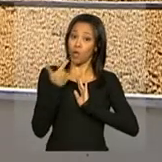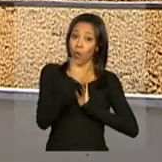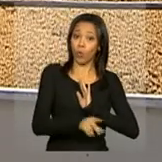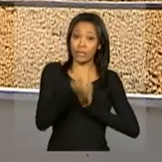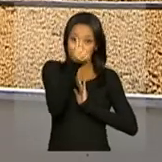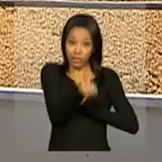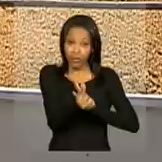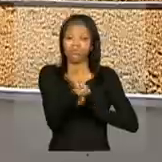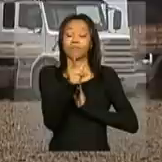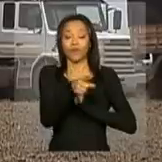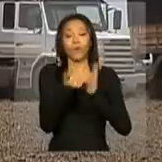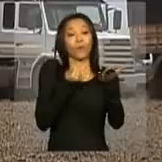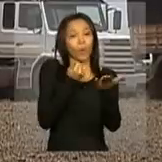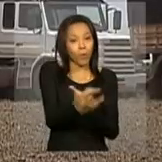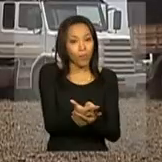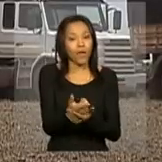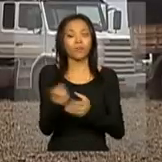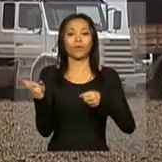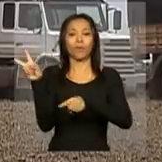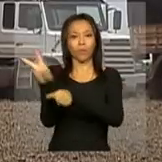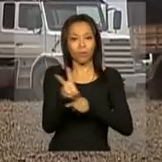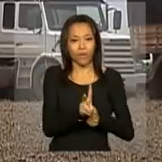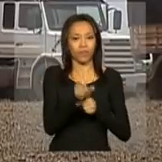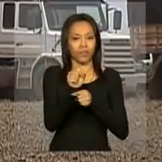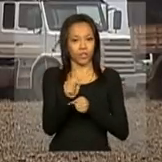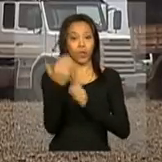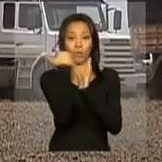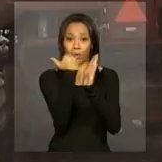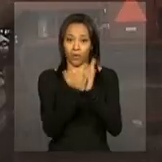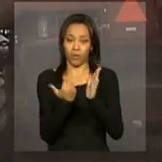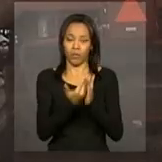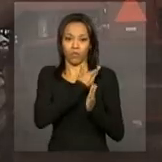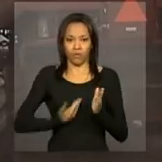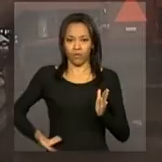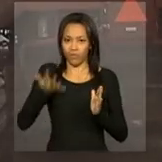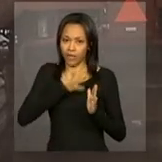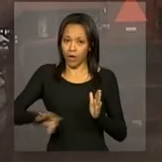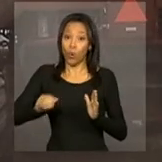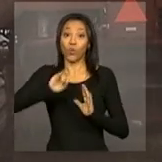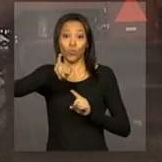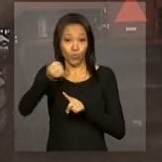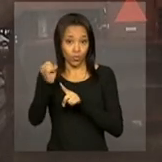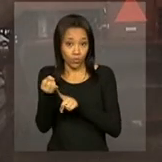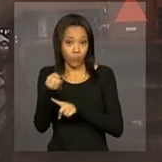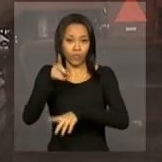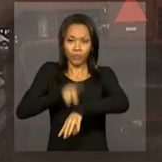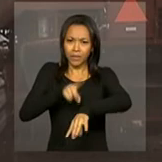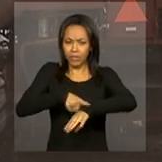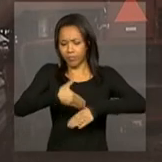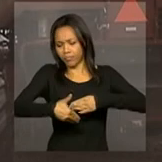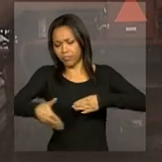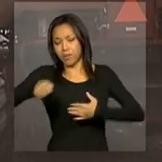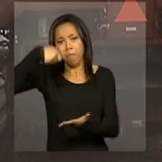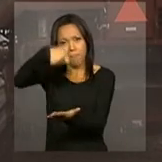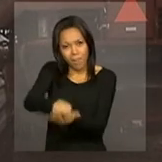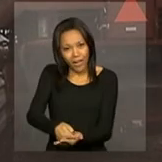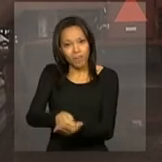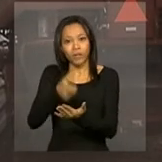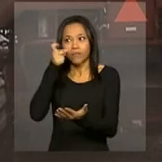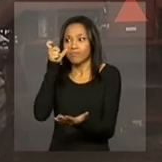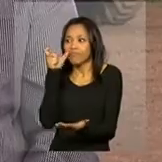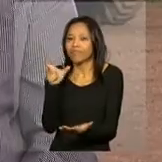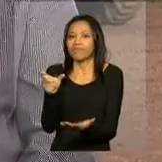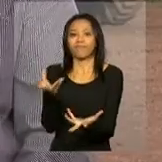seis foram compradas com financiamento de programas federais. Os juros e o prazo de pagamento conquistaram o